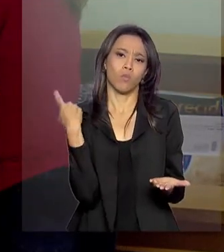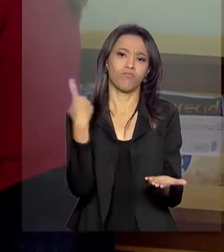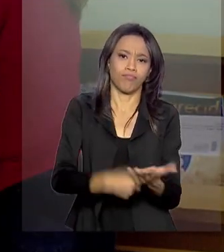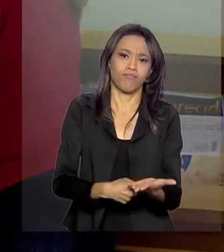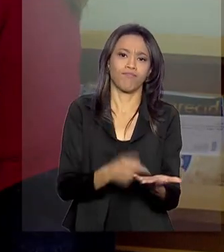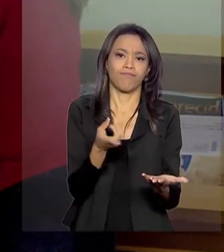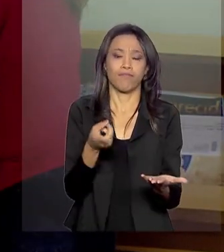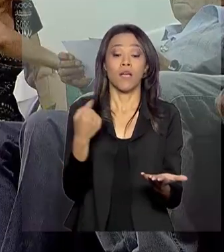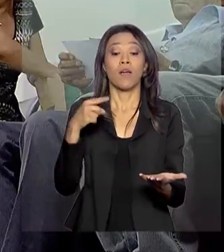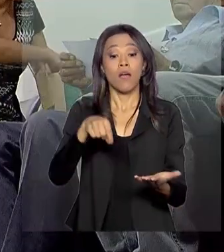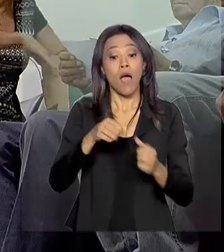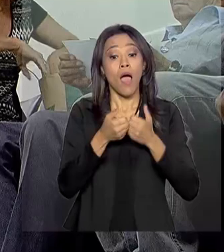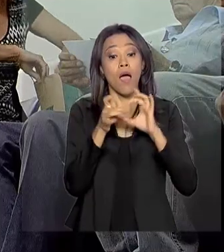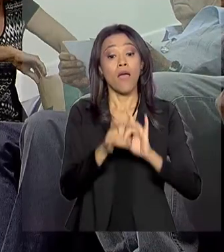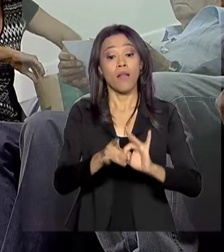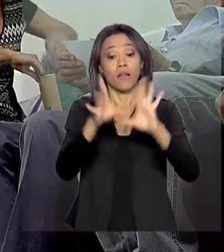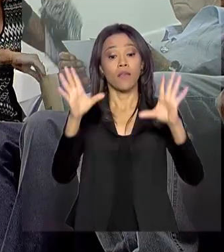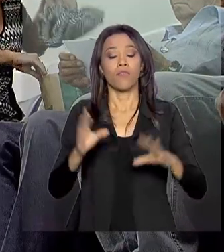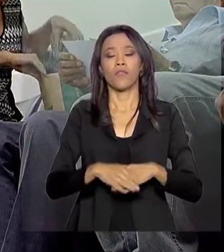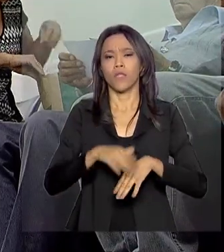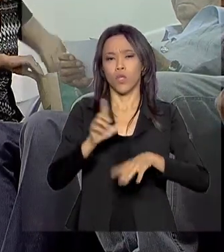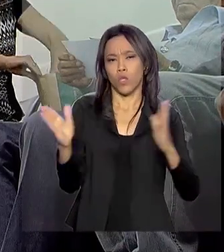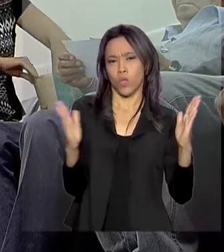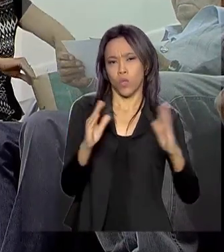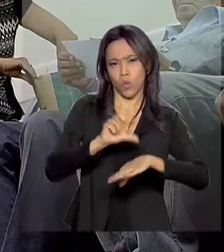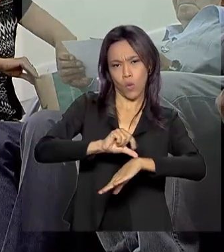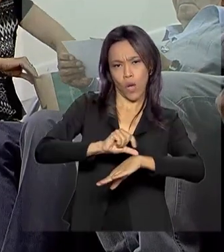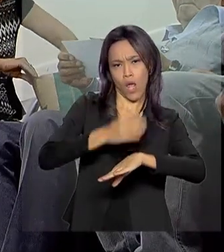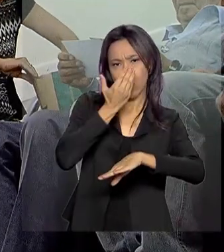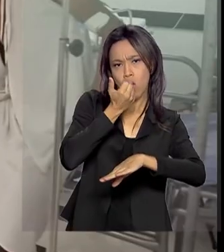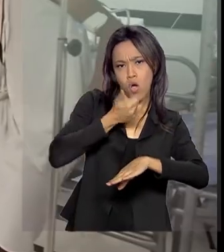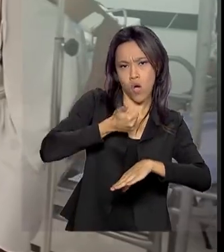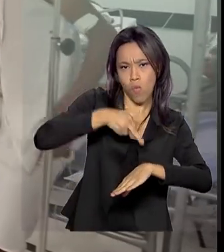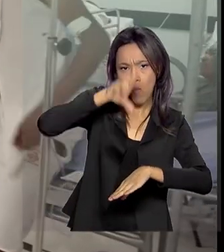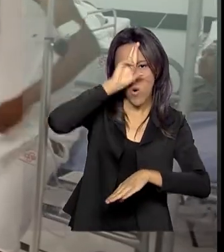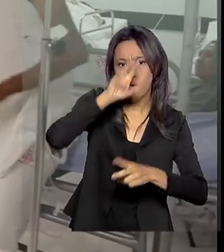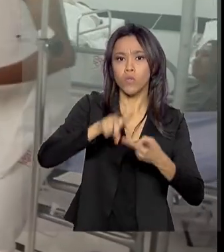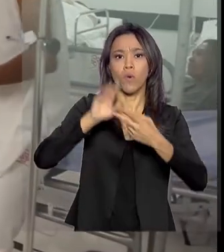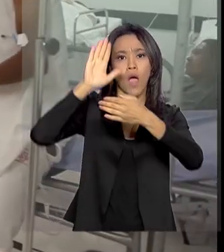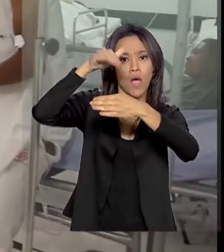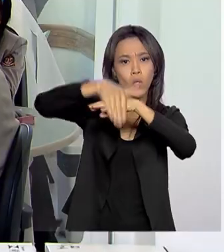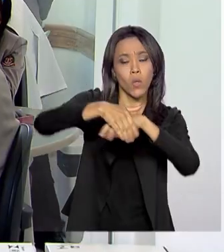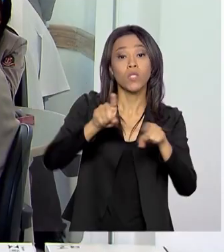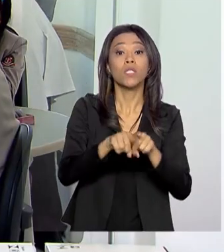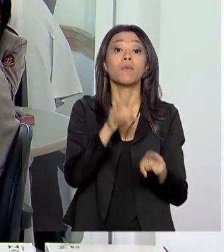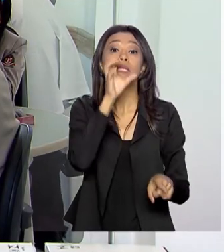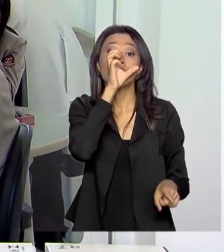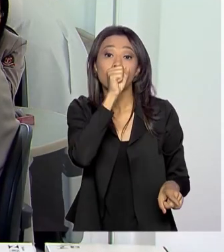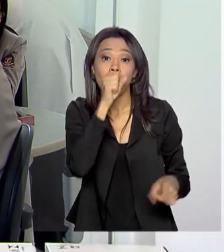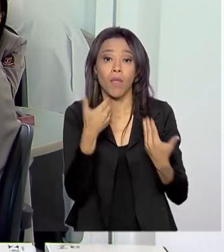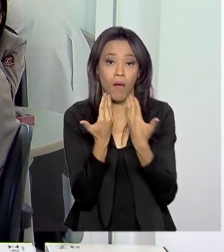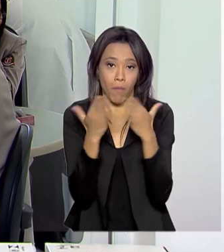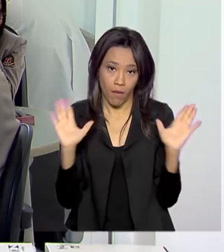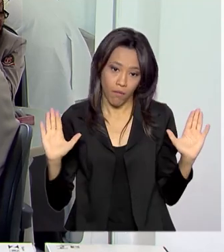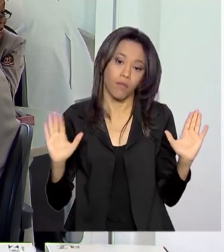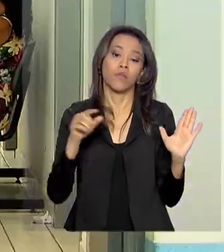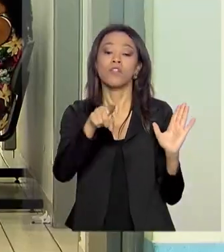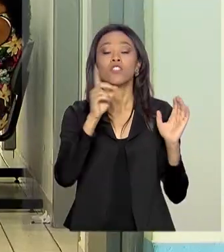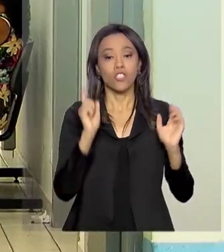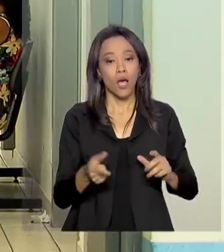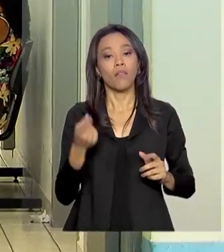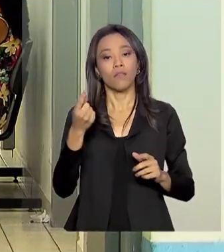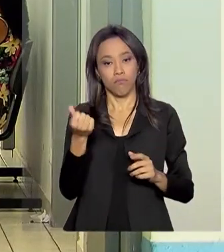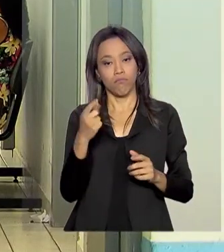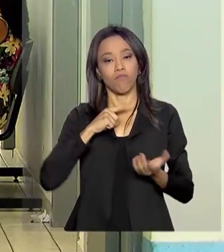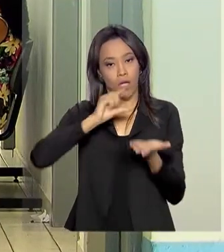no período da noite, durante o almoço e até nas manhãs de sábado. O programa também ampliou repasses federais e já está